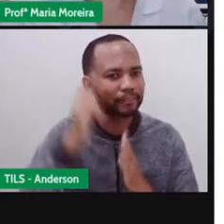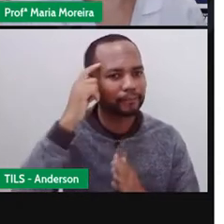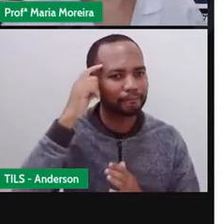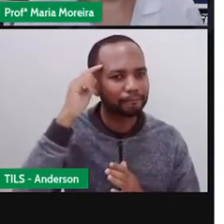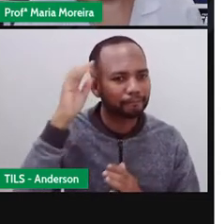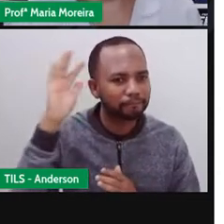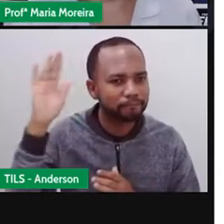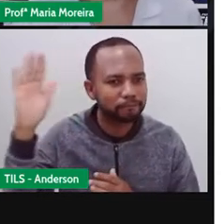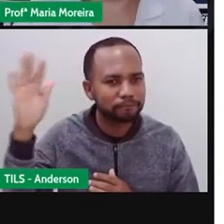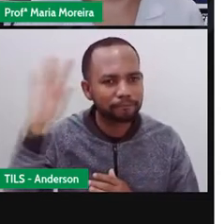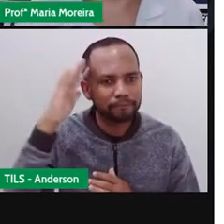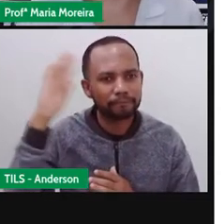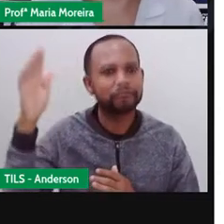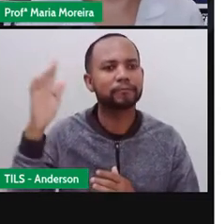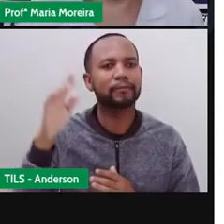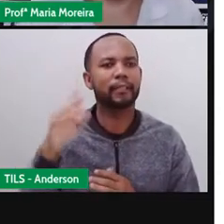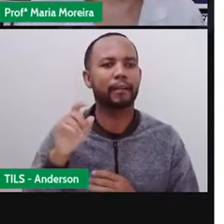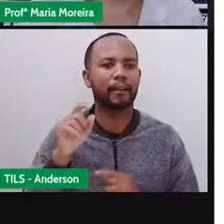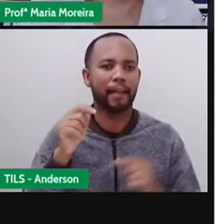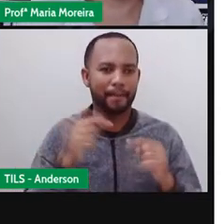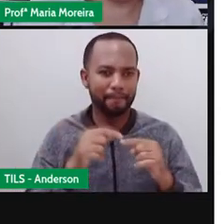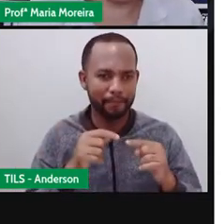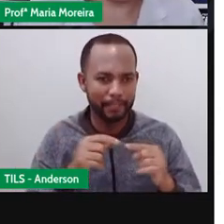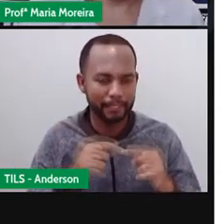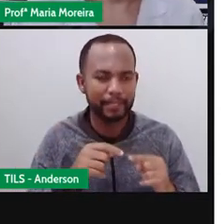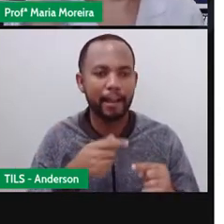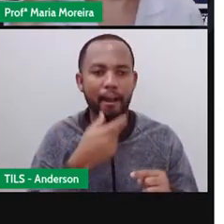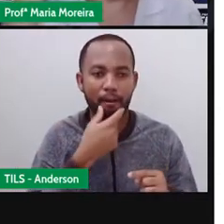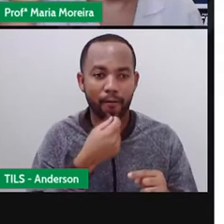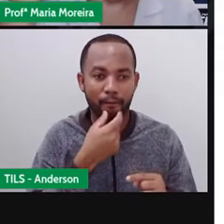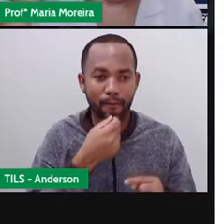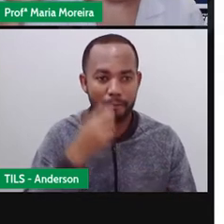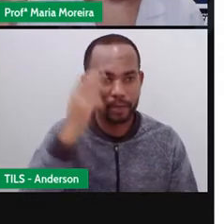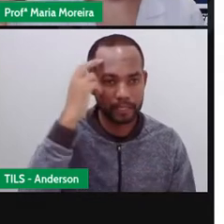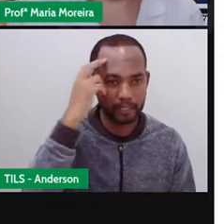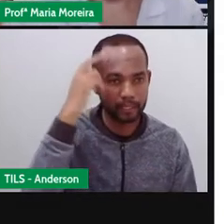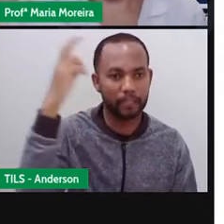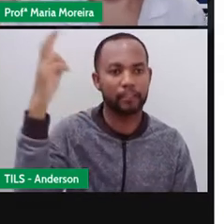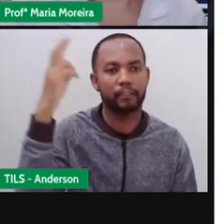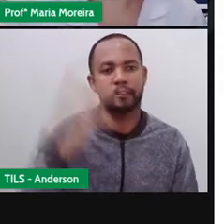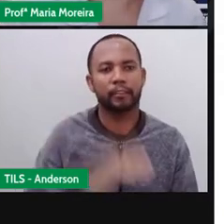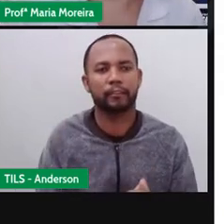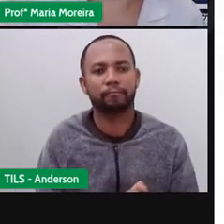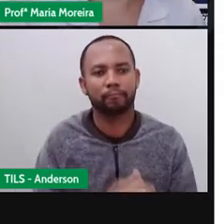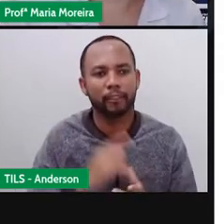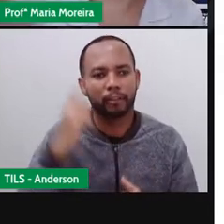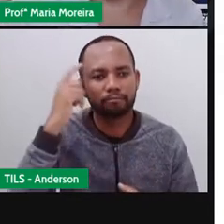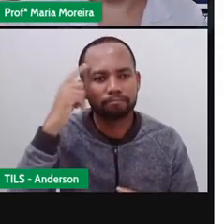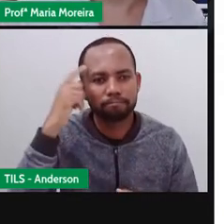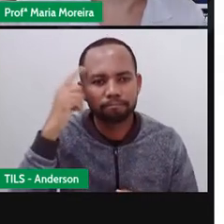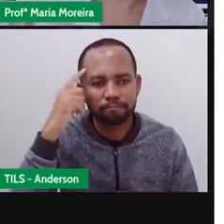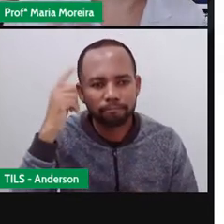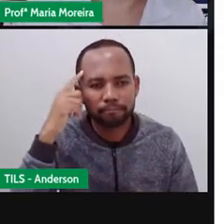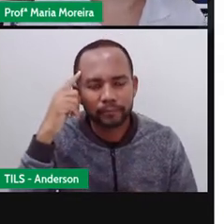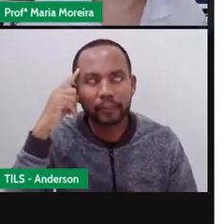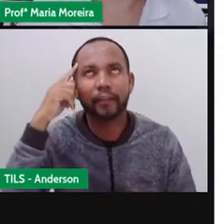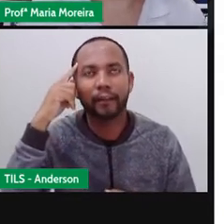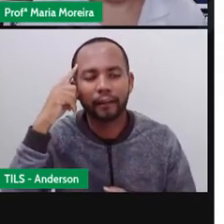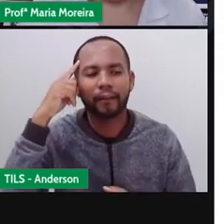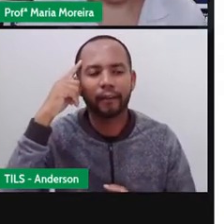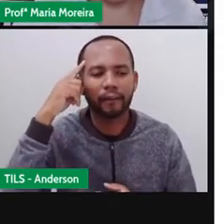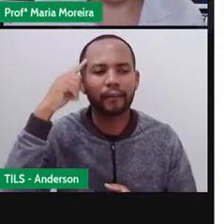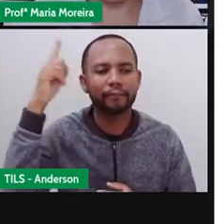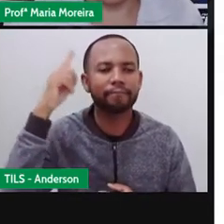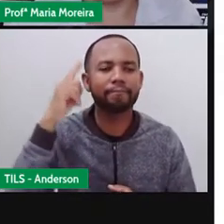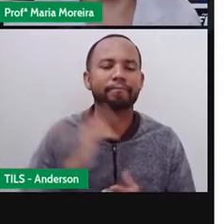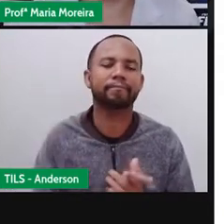raciocinar. Por isso que ele é um animal racional. Então, o homem, ele o quê? Raciocina sobre suas